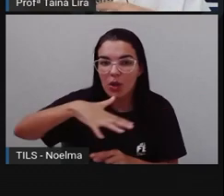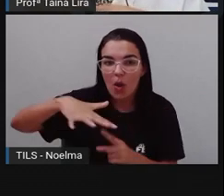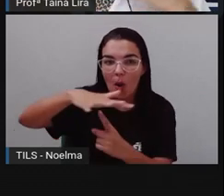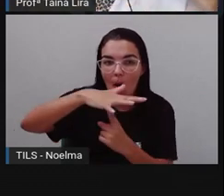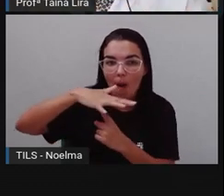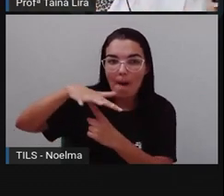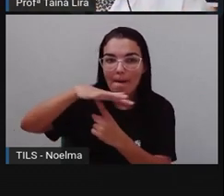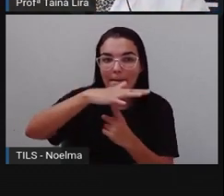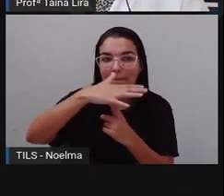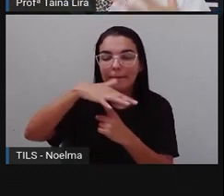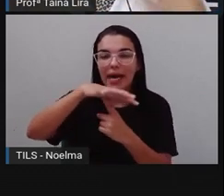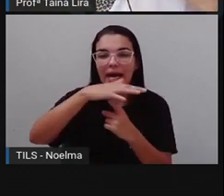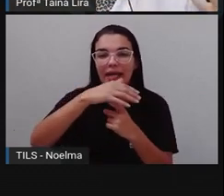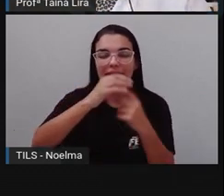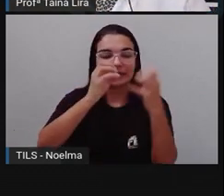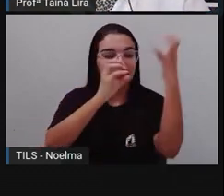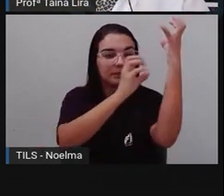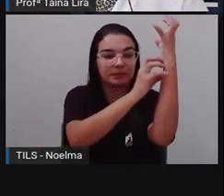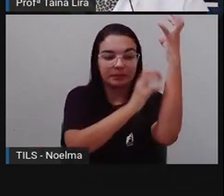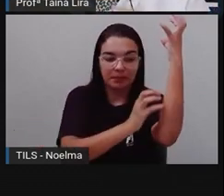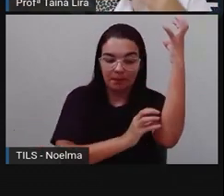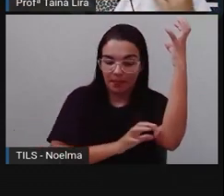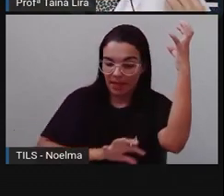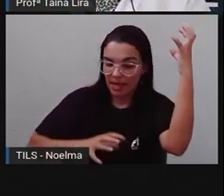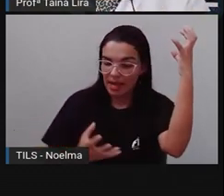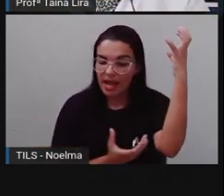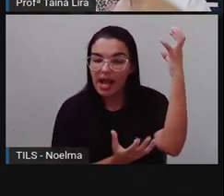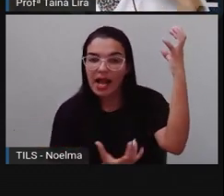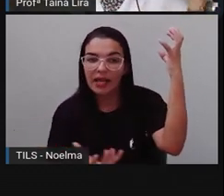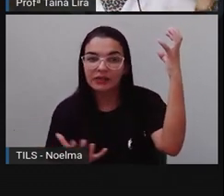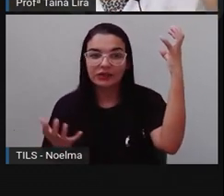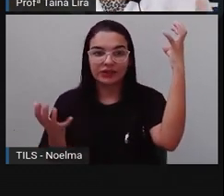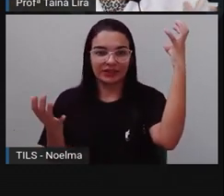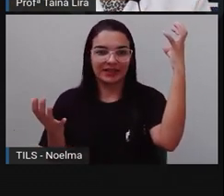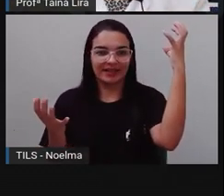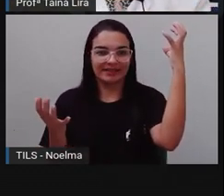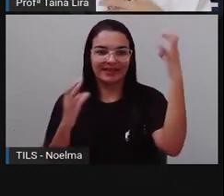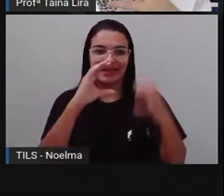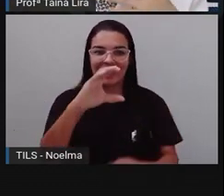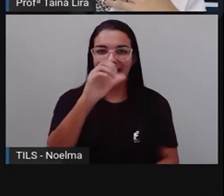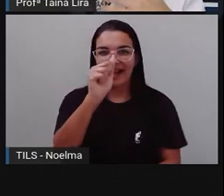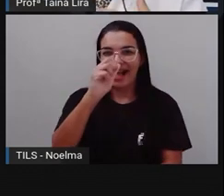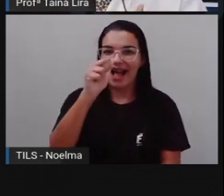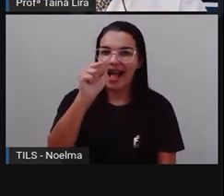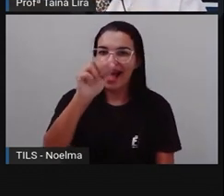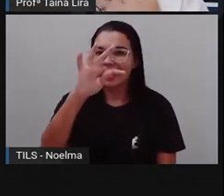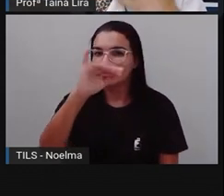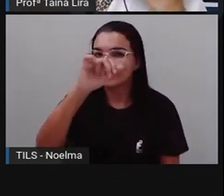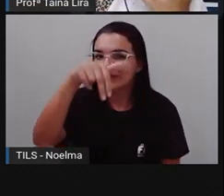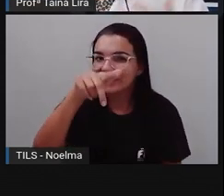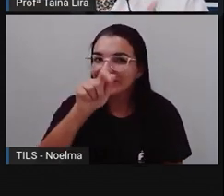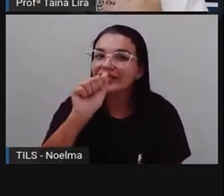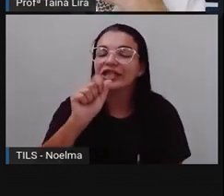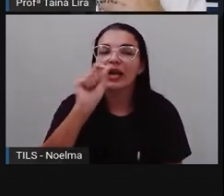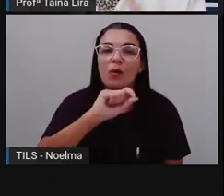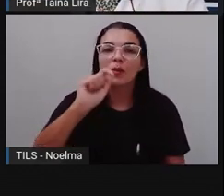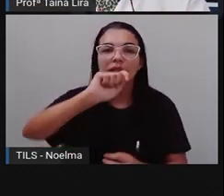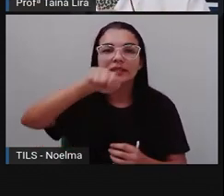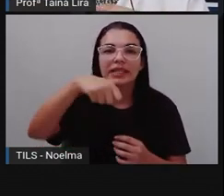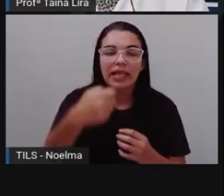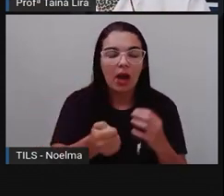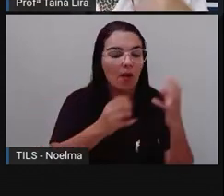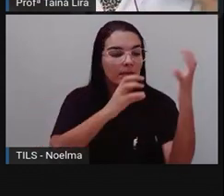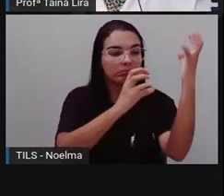é uma planta, né, espinhenta, Que ela é bem característica aí da caatinga, tá? Que a caatinga é um bioma que ele é